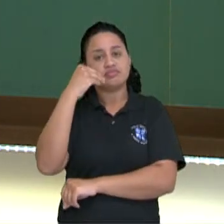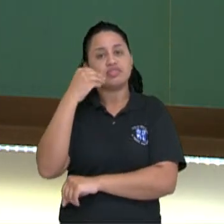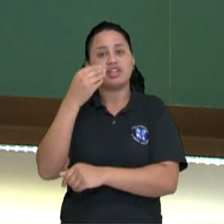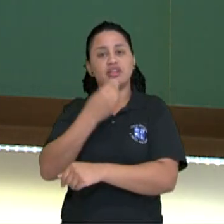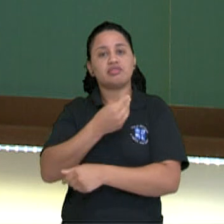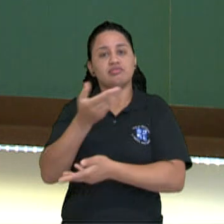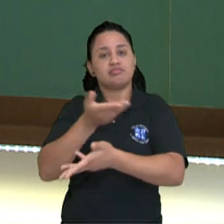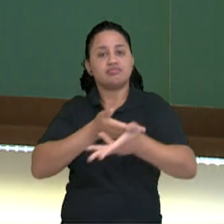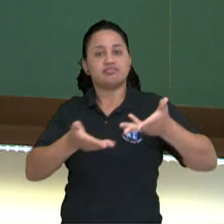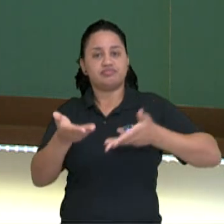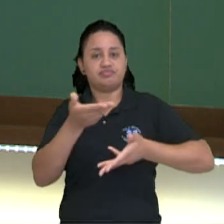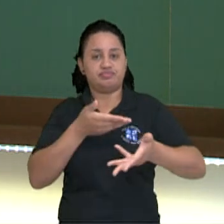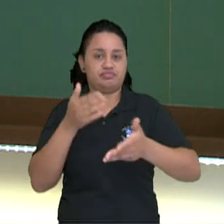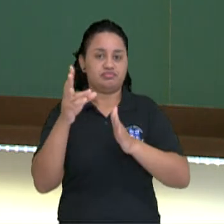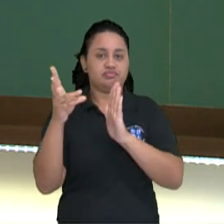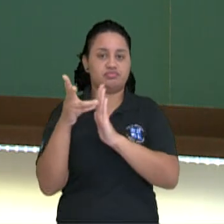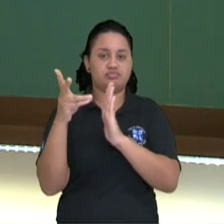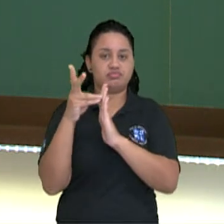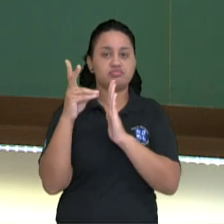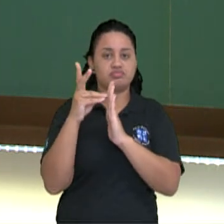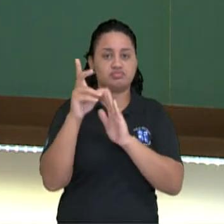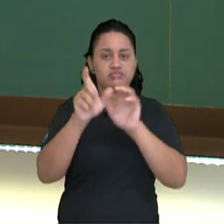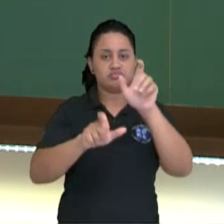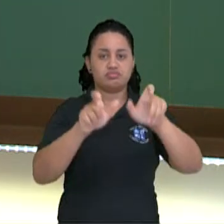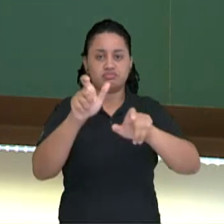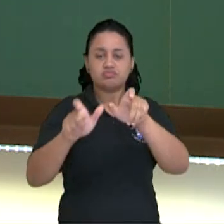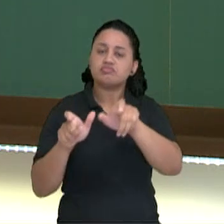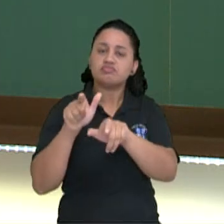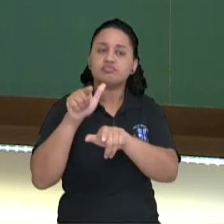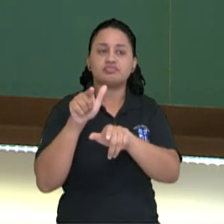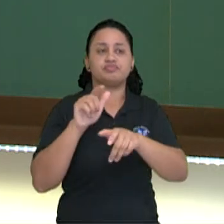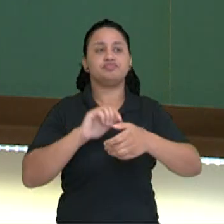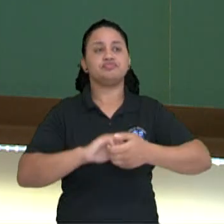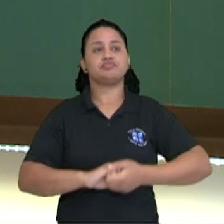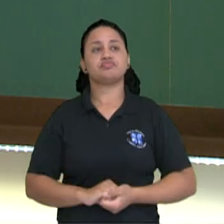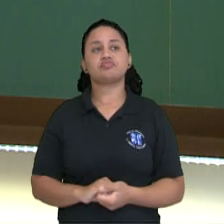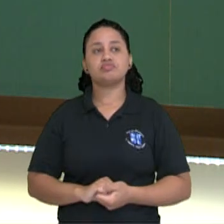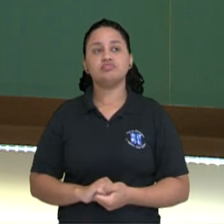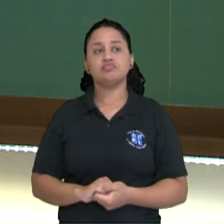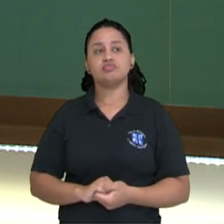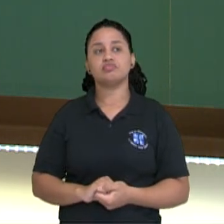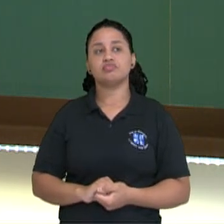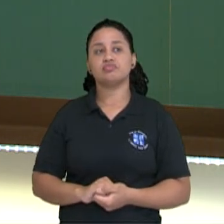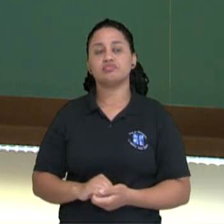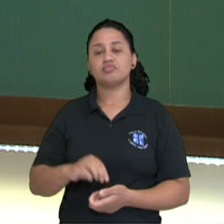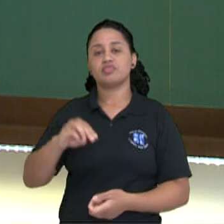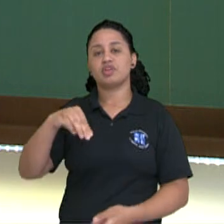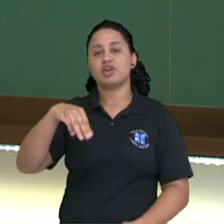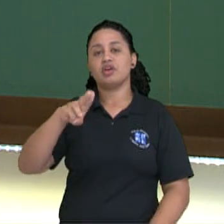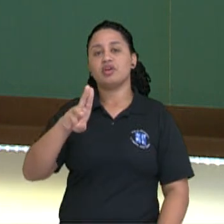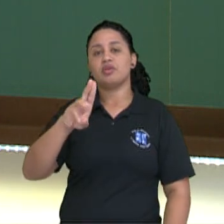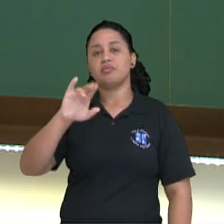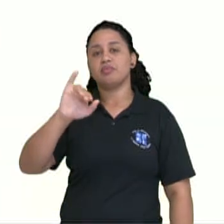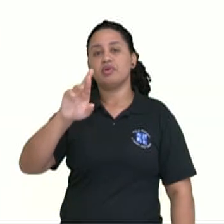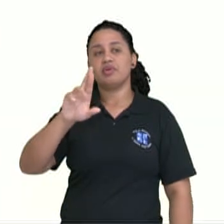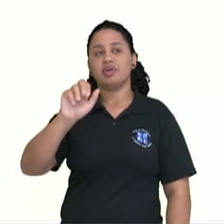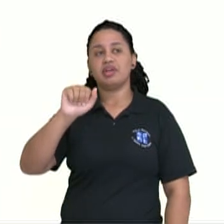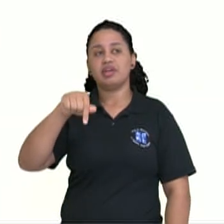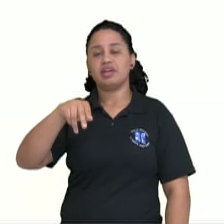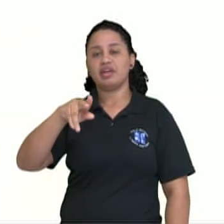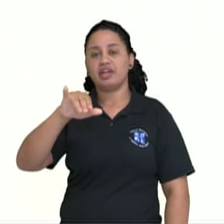ali dessas pessoas, dos seus povos. O Muiraktan.